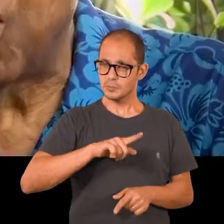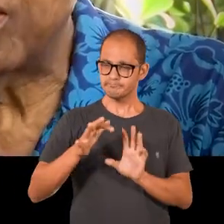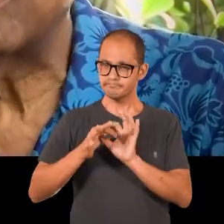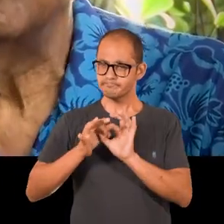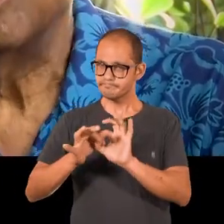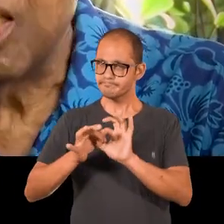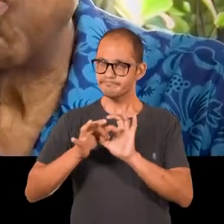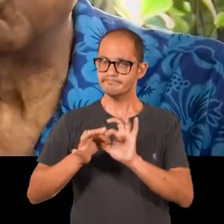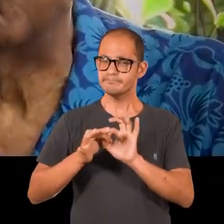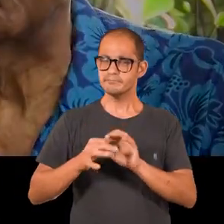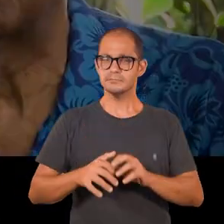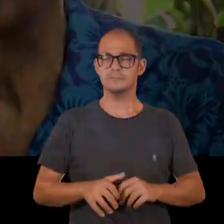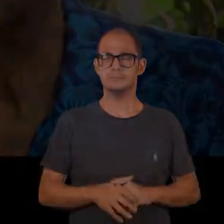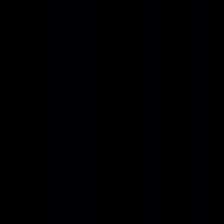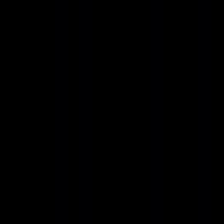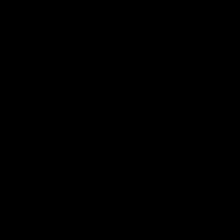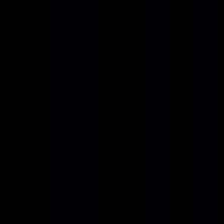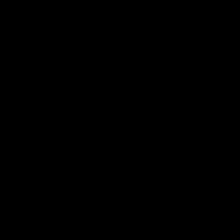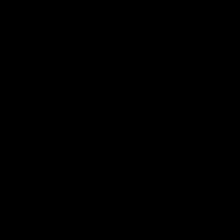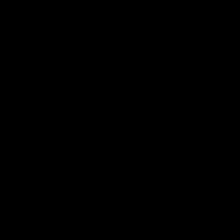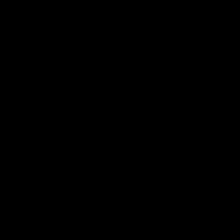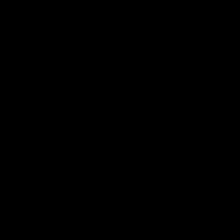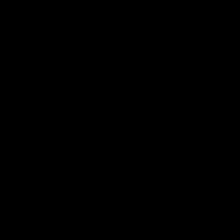para nós e conosco.